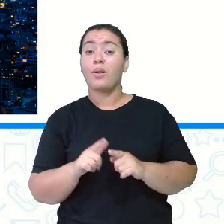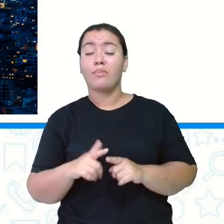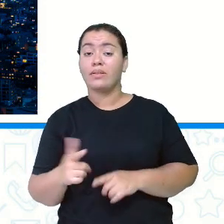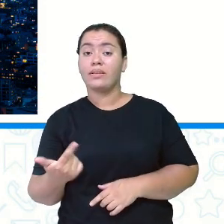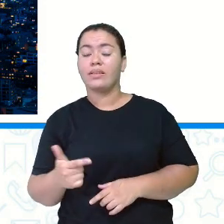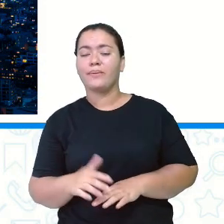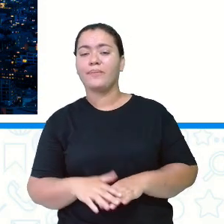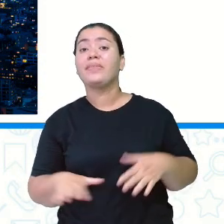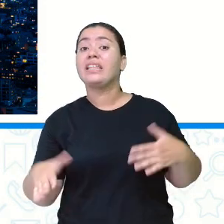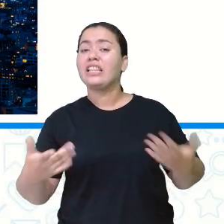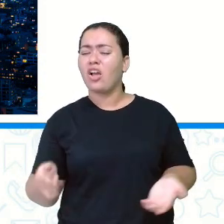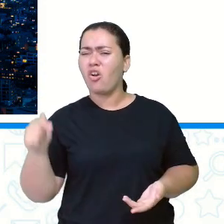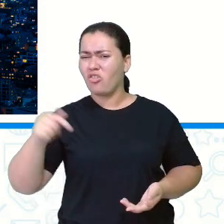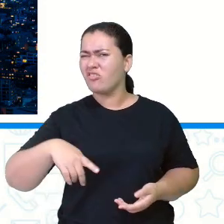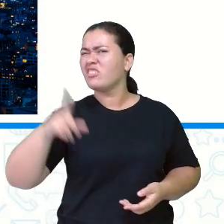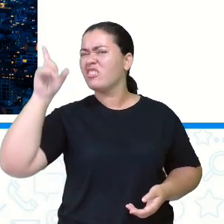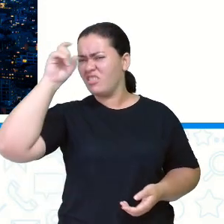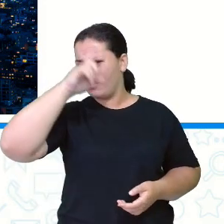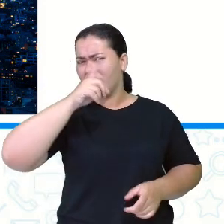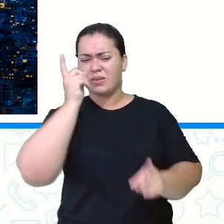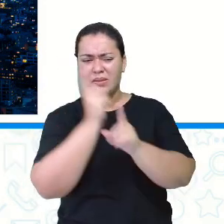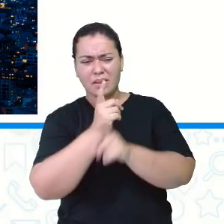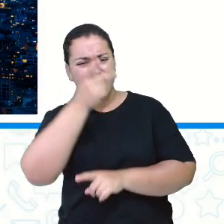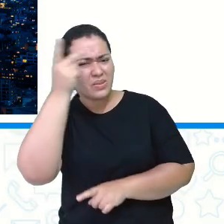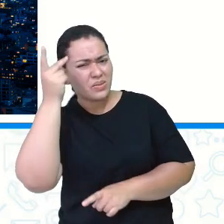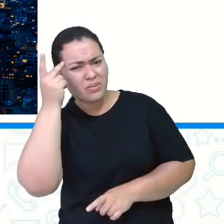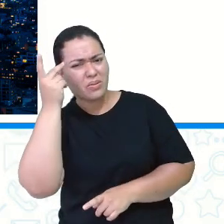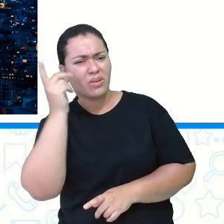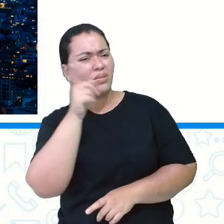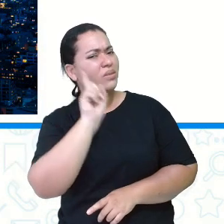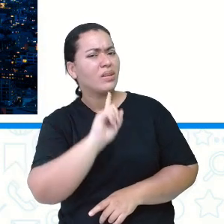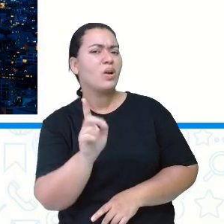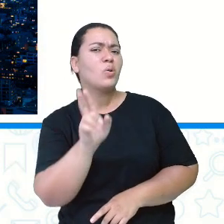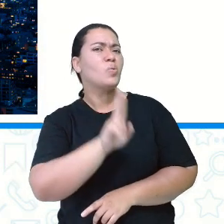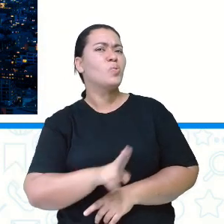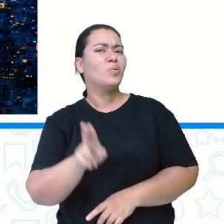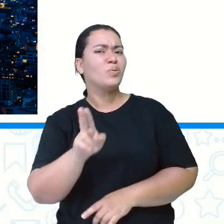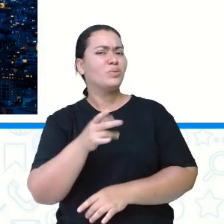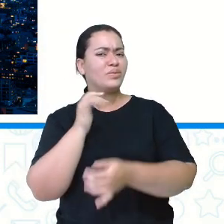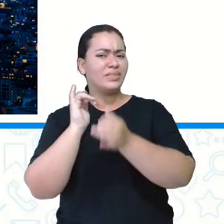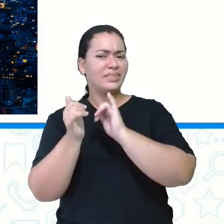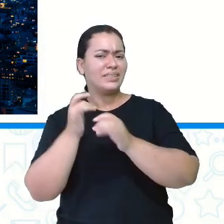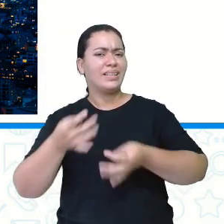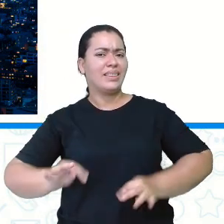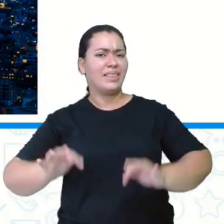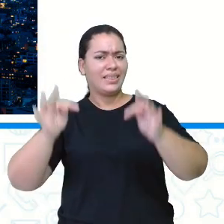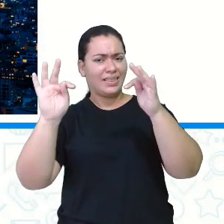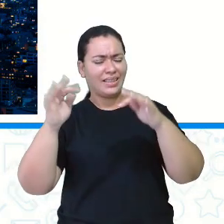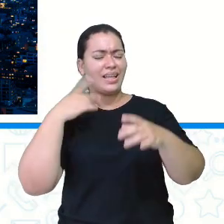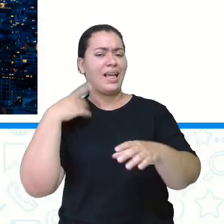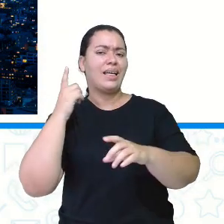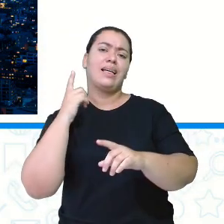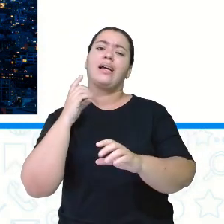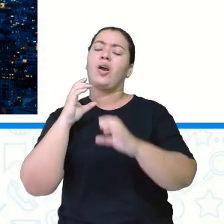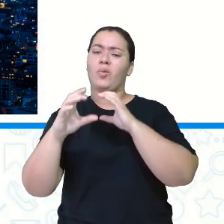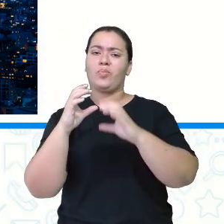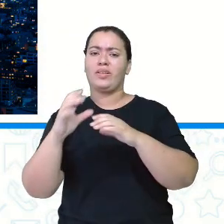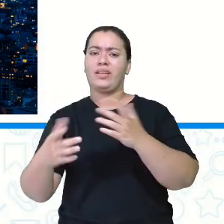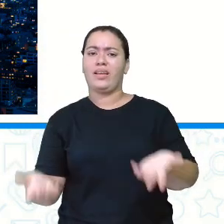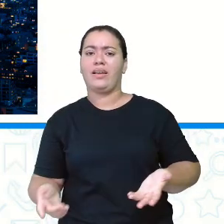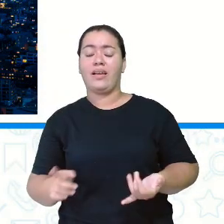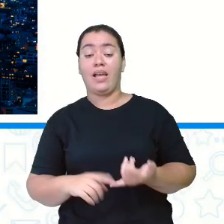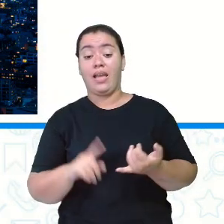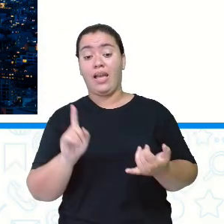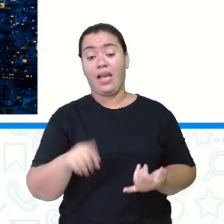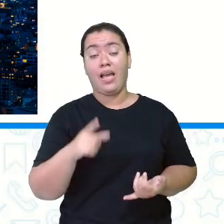dia, é muito difícil a gente encontrar uma pessoa que não faça uso da tecnologia para se comunicar. A gente encontra